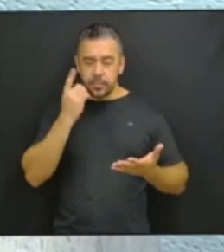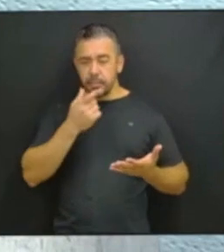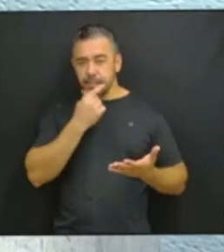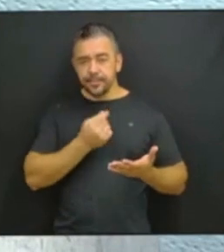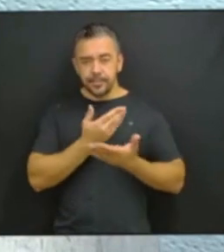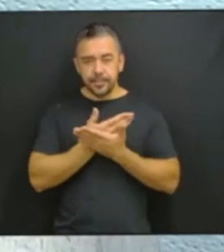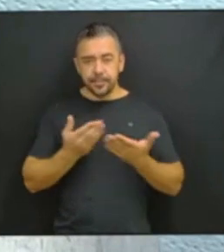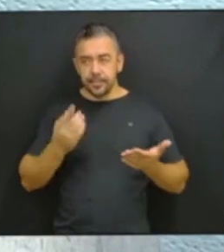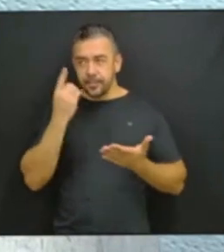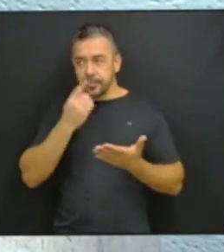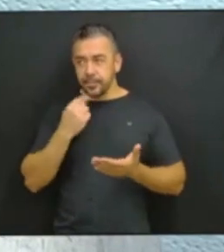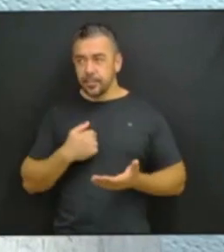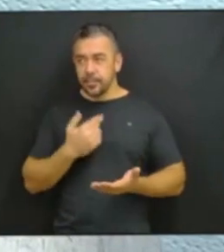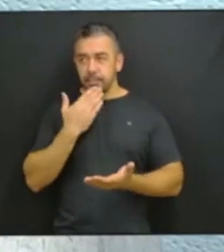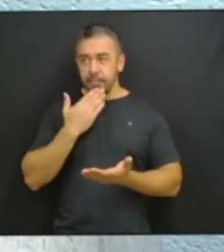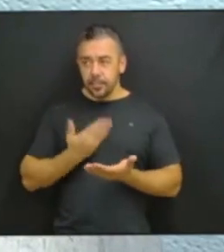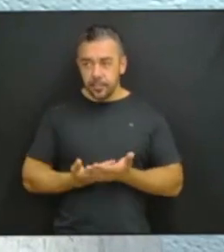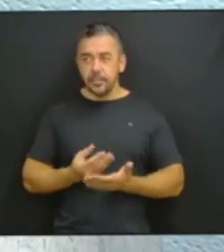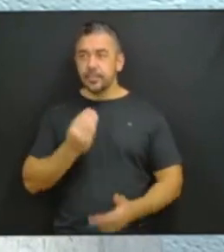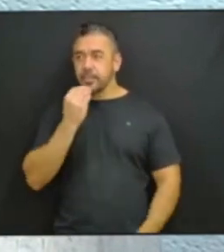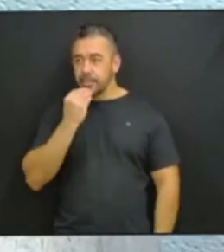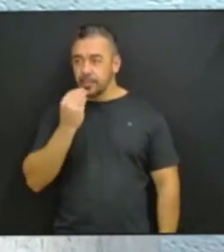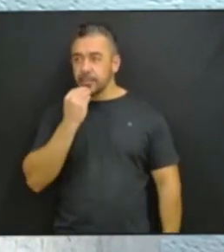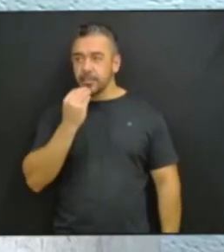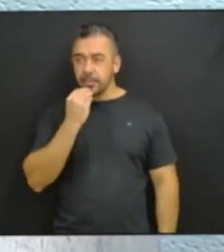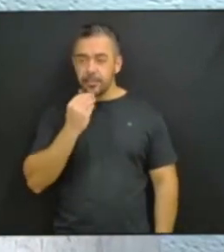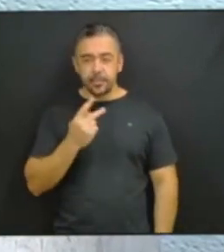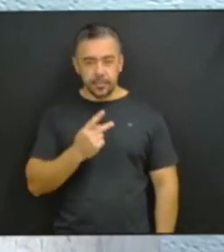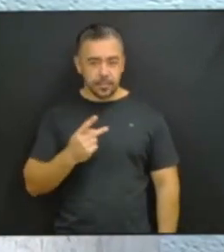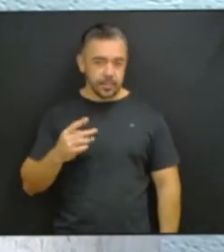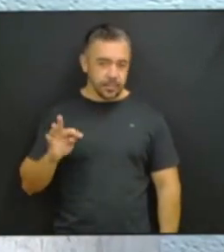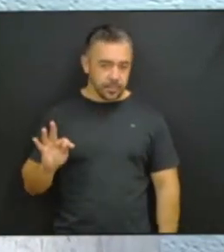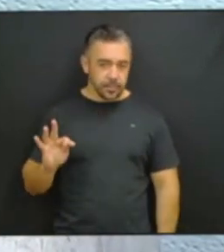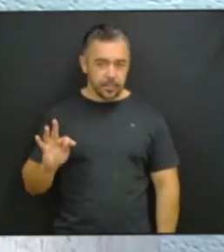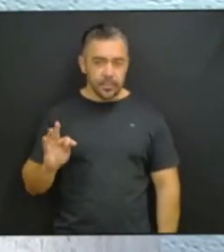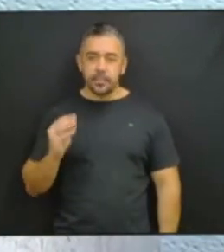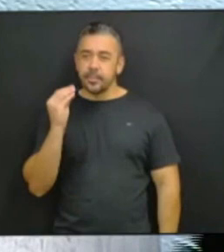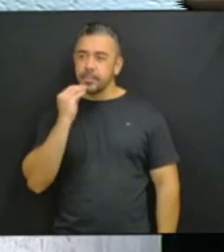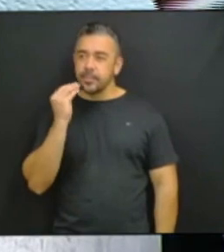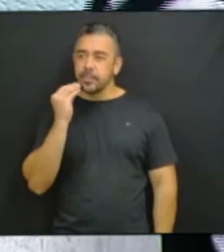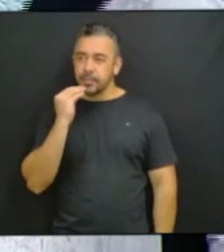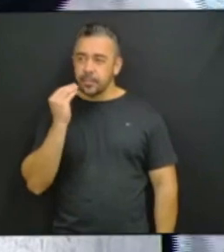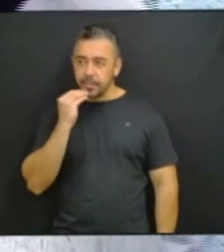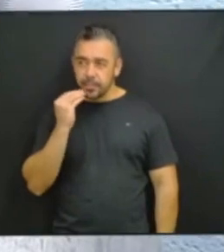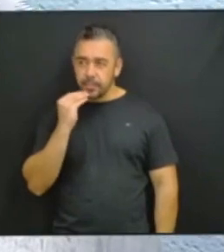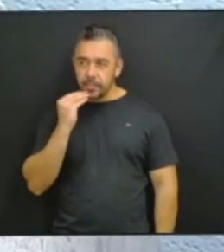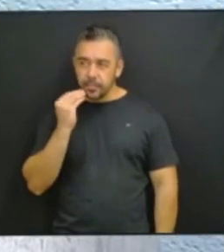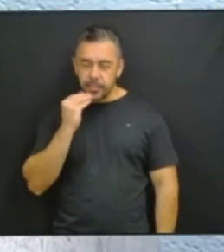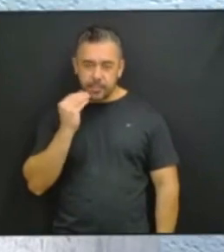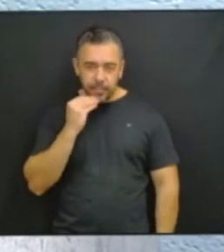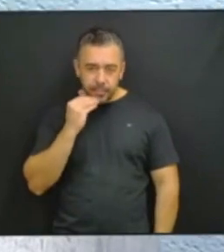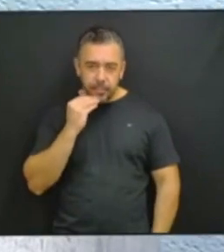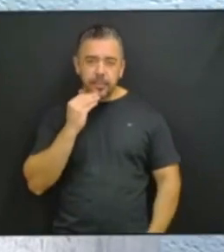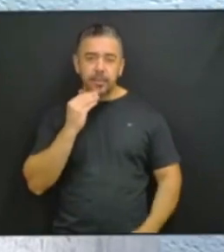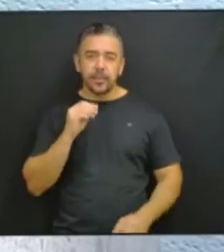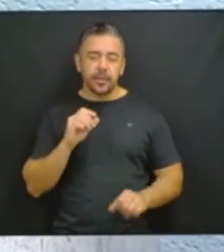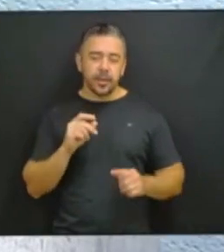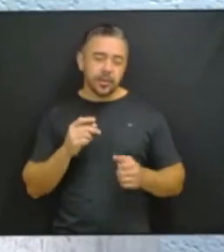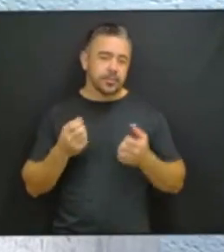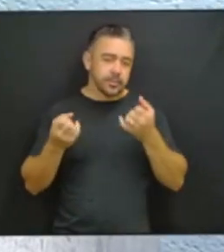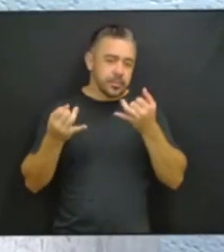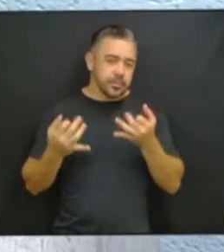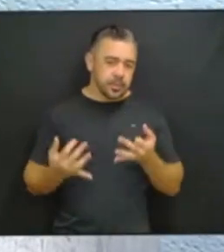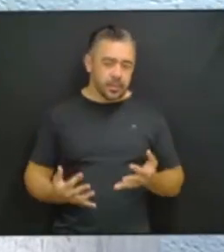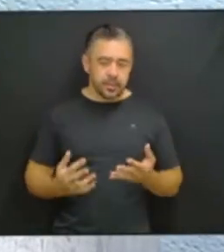É impressionante a tentativa do PT de tentar reconstruir os fatos, de